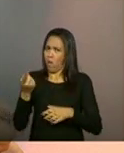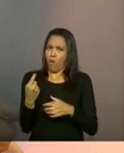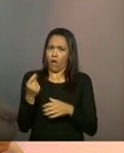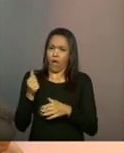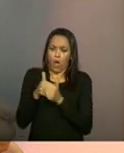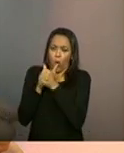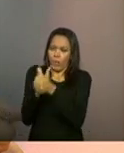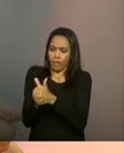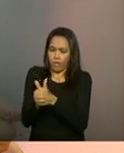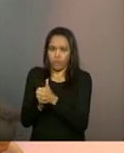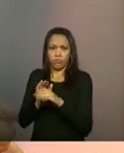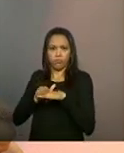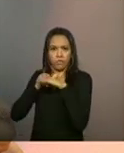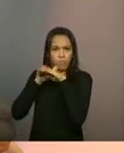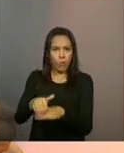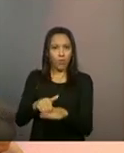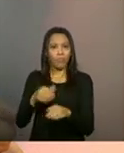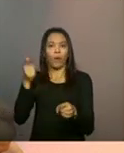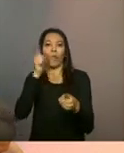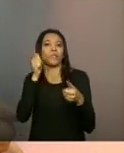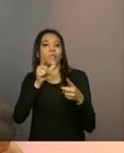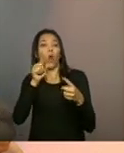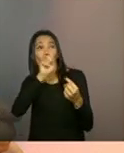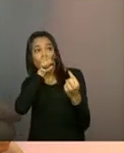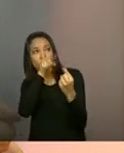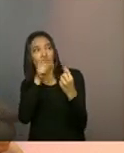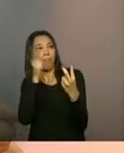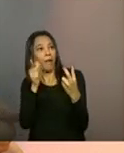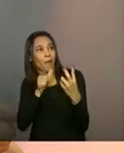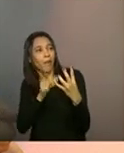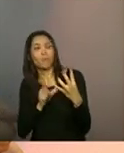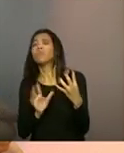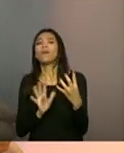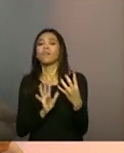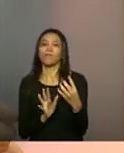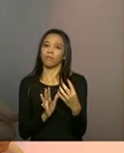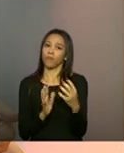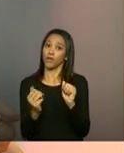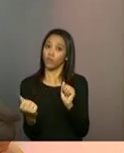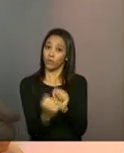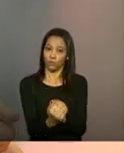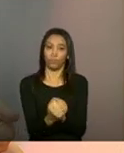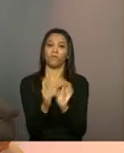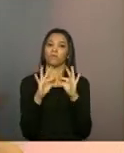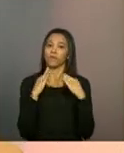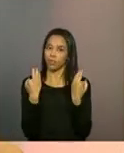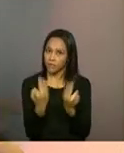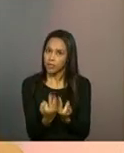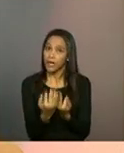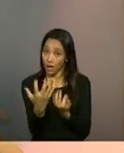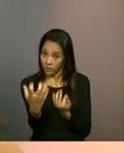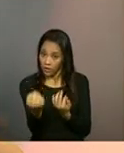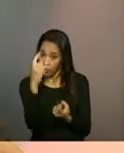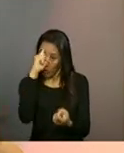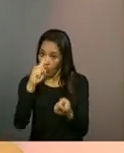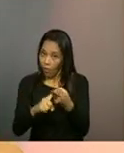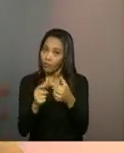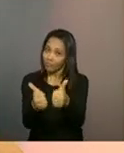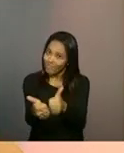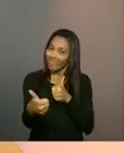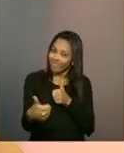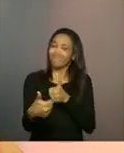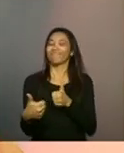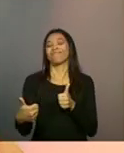cumprir uma série de metas, não. A ideia é o acompanhamento seja construído junto com a família e que ele pressuponha mesmo